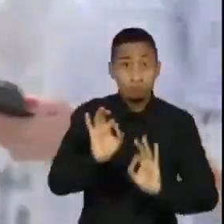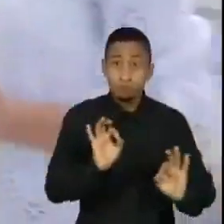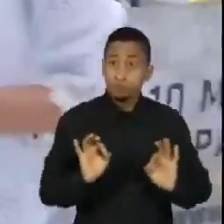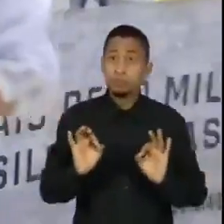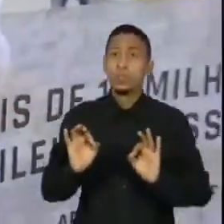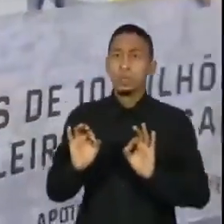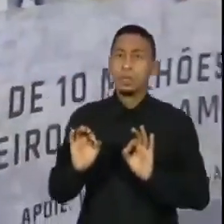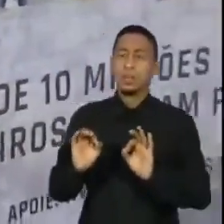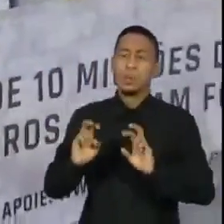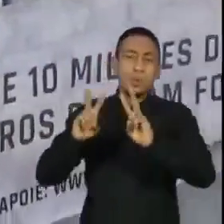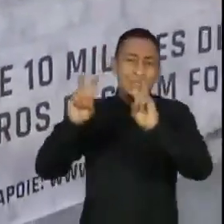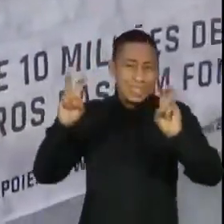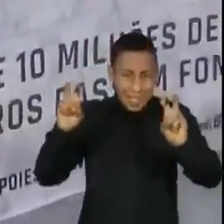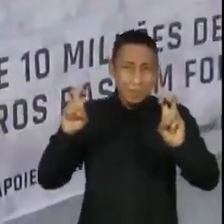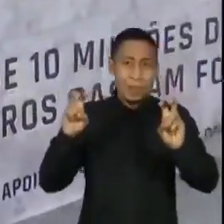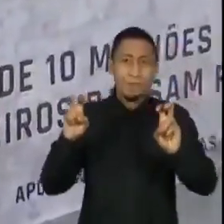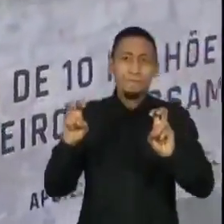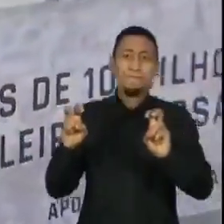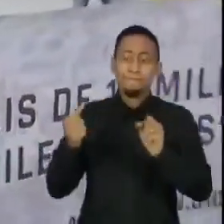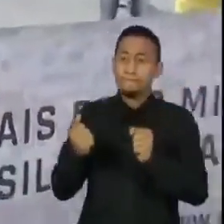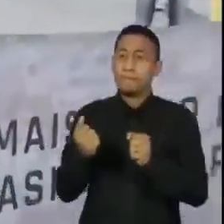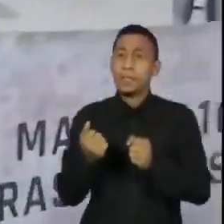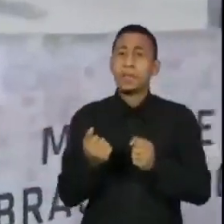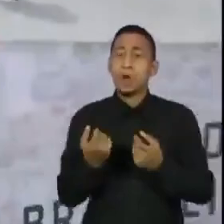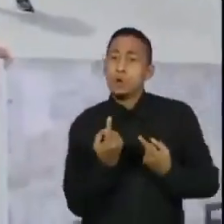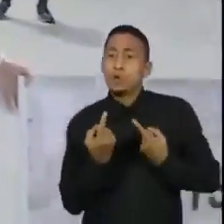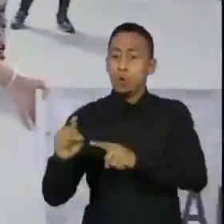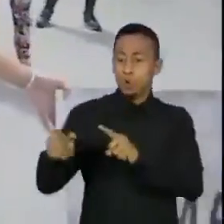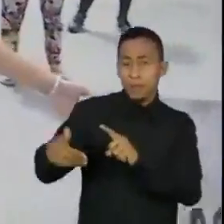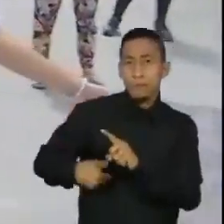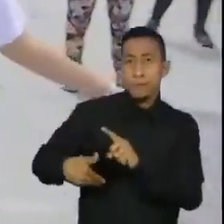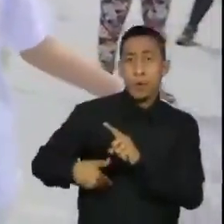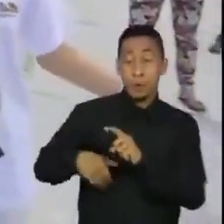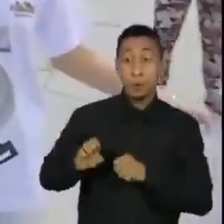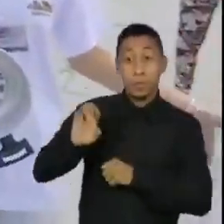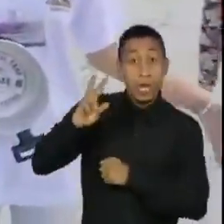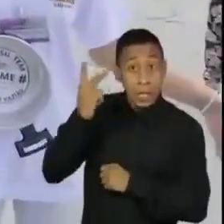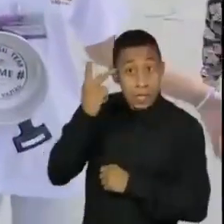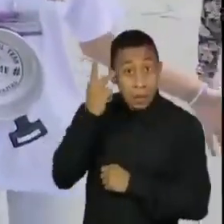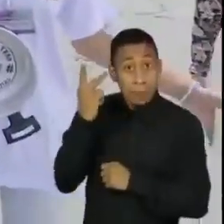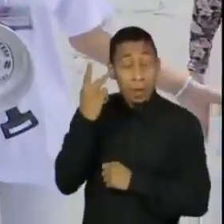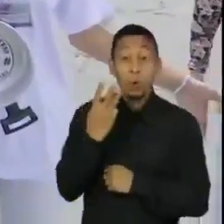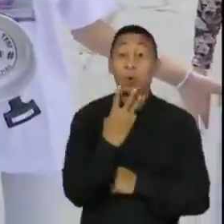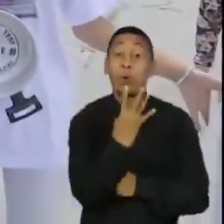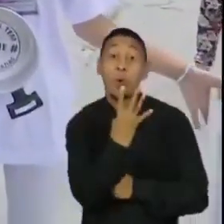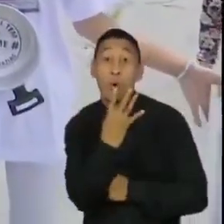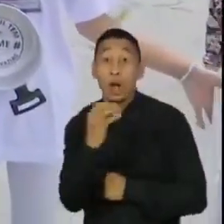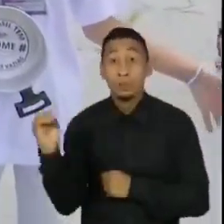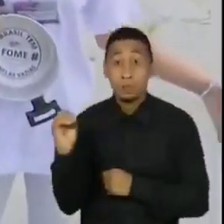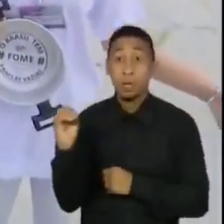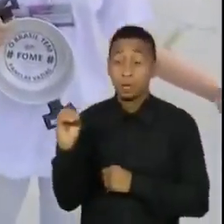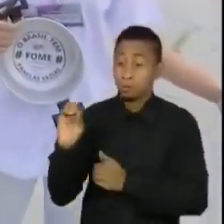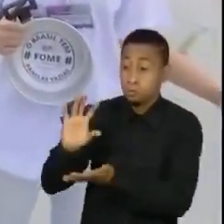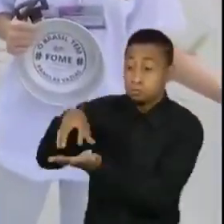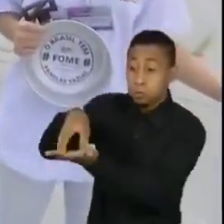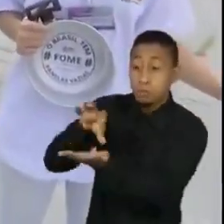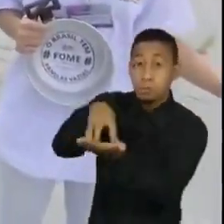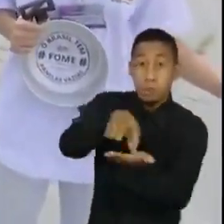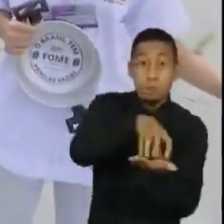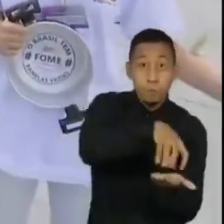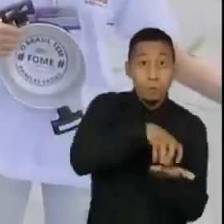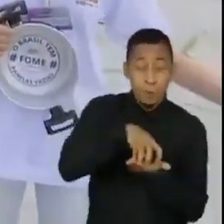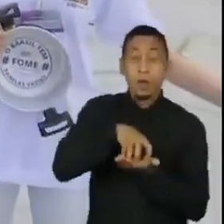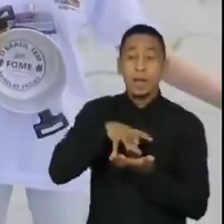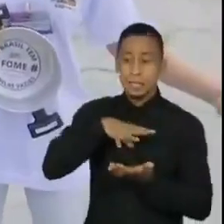Contra a Fome pelo governo do estado de São Paulo. E essa campanha foi aderida por mais de 400 das 645